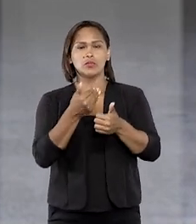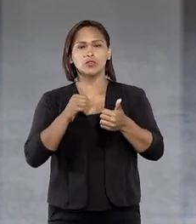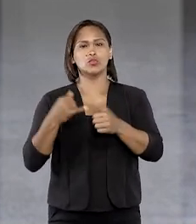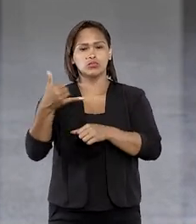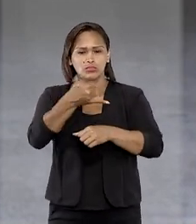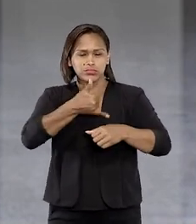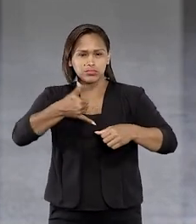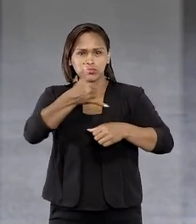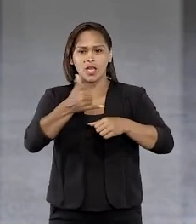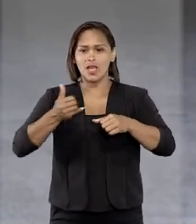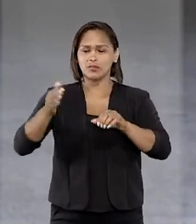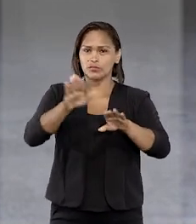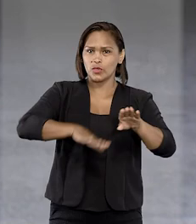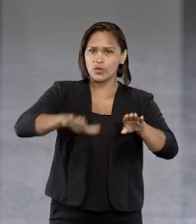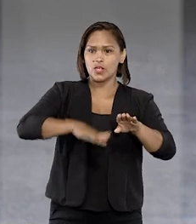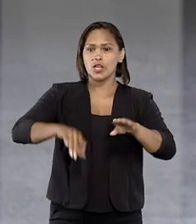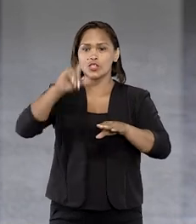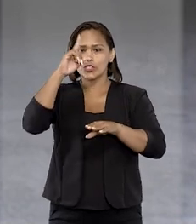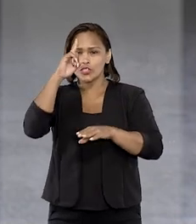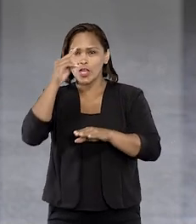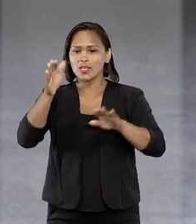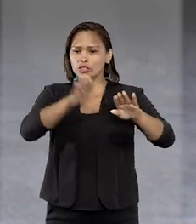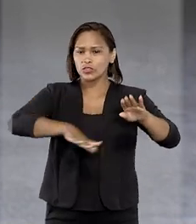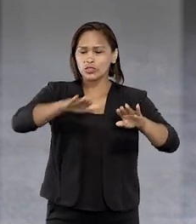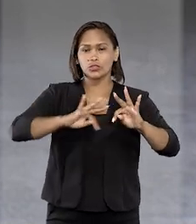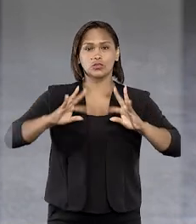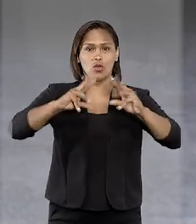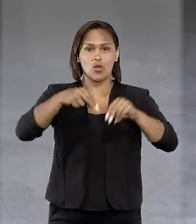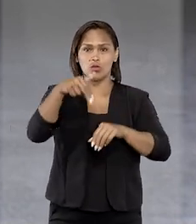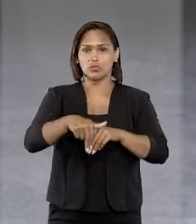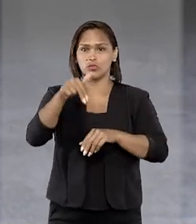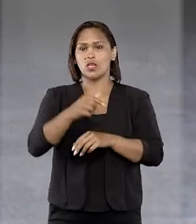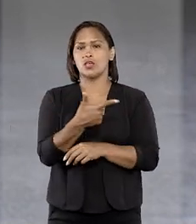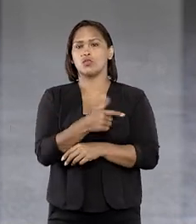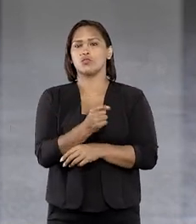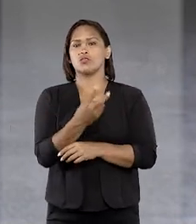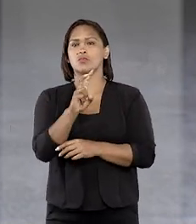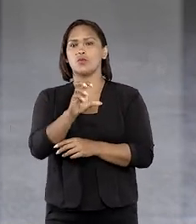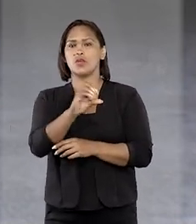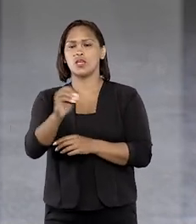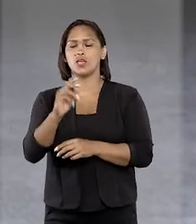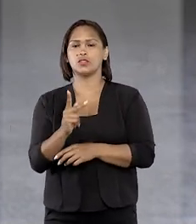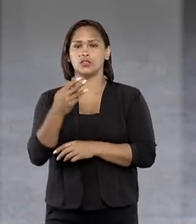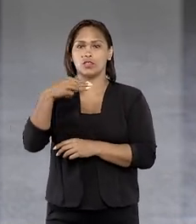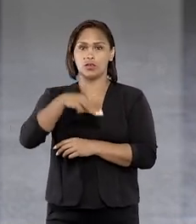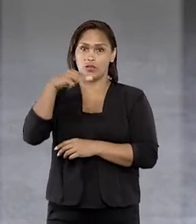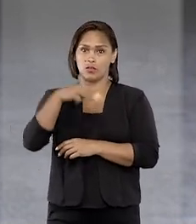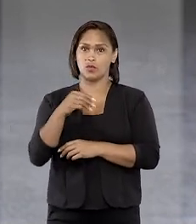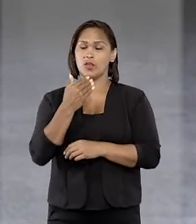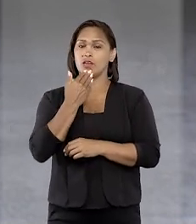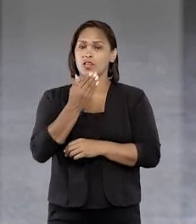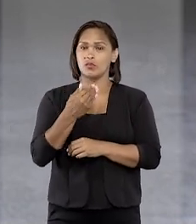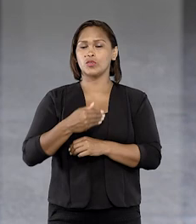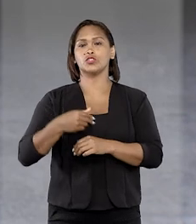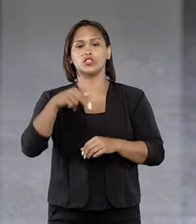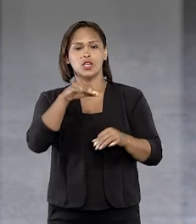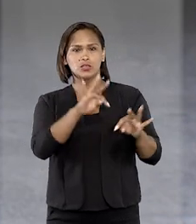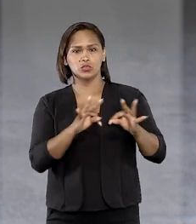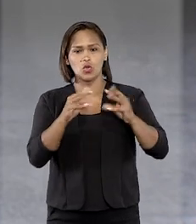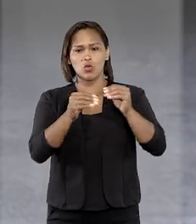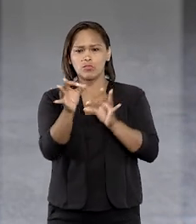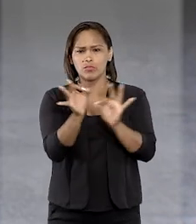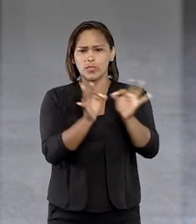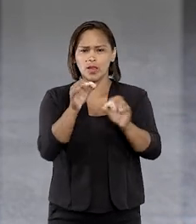situação do desastre com vistorias diárias em praias de todo o trecho afetado, de 2.500 quilômetros. E acionado o Plano